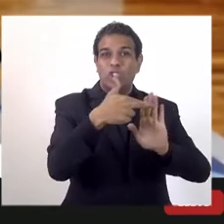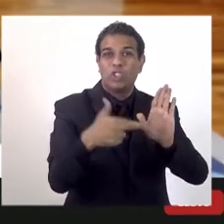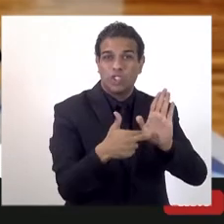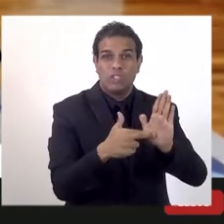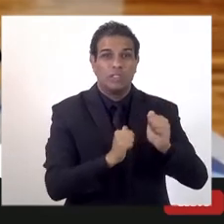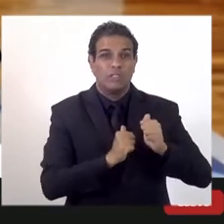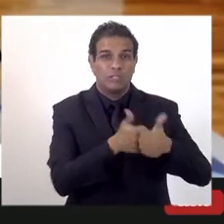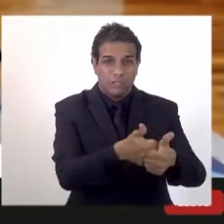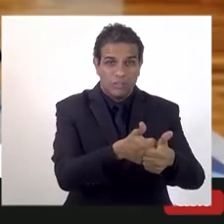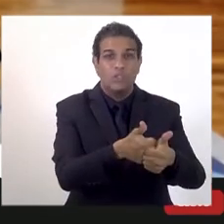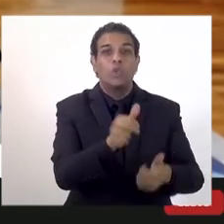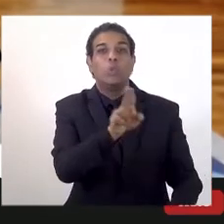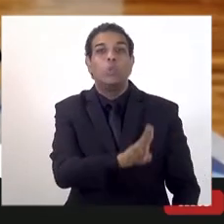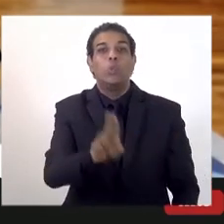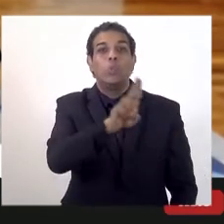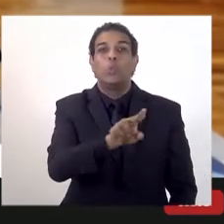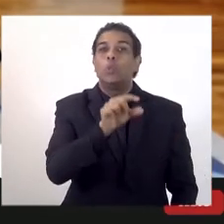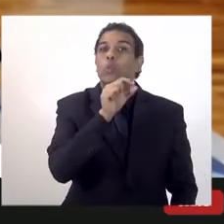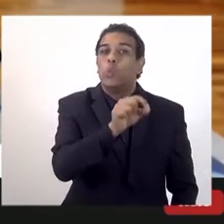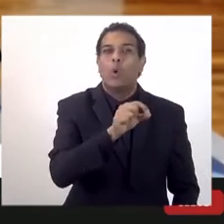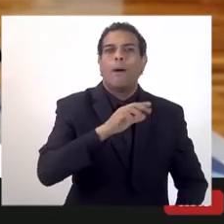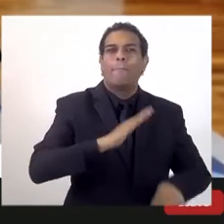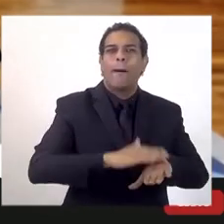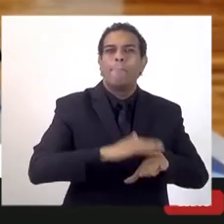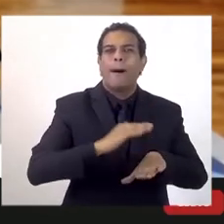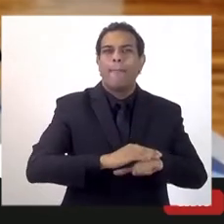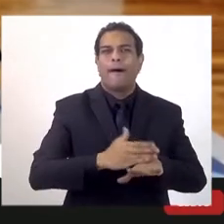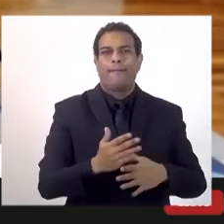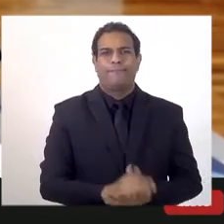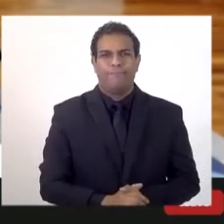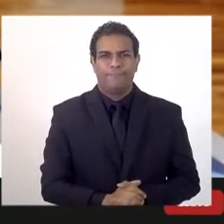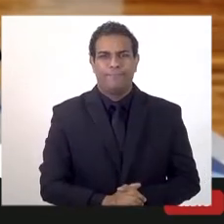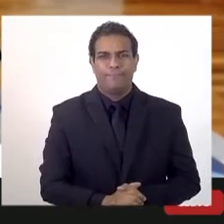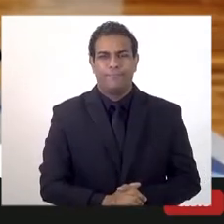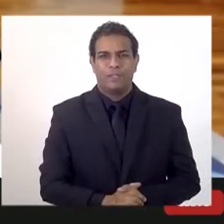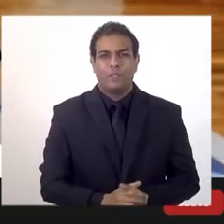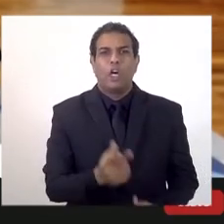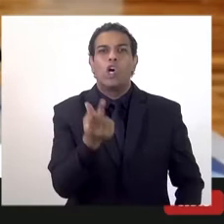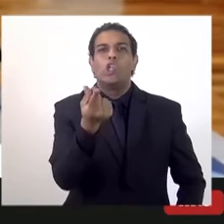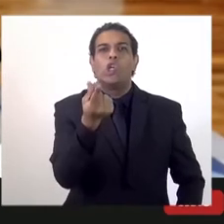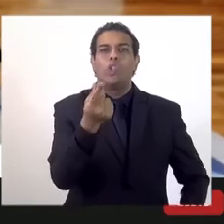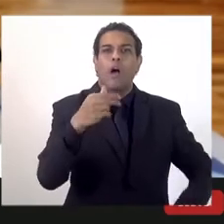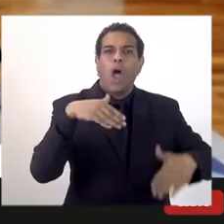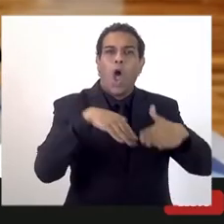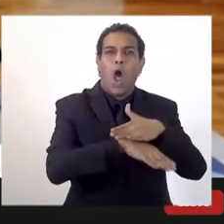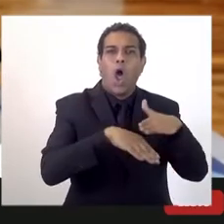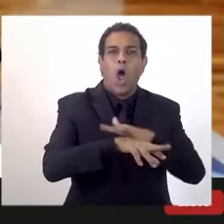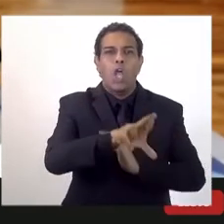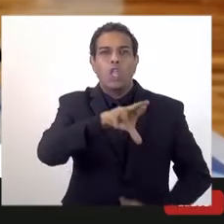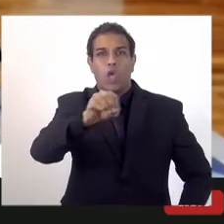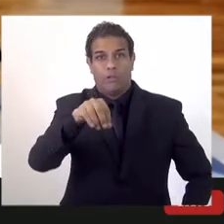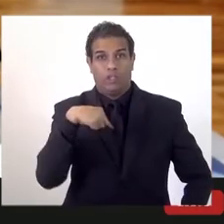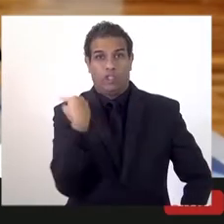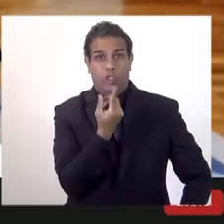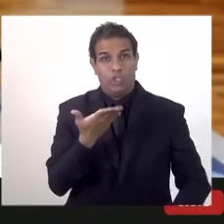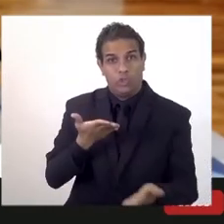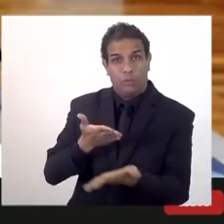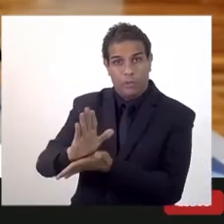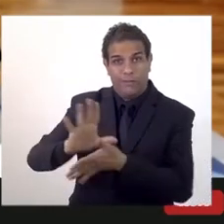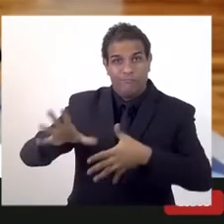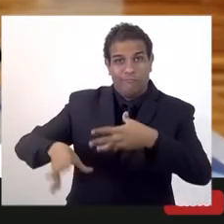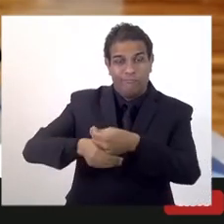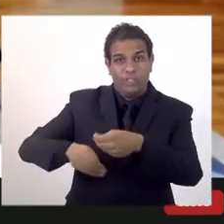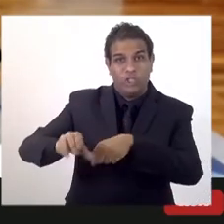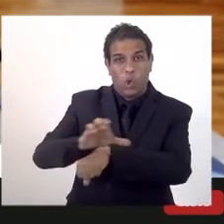a utilização do Fundo Soberano. Esse ano nós aprovamos uma emenda constitucional,